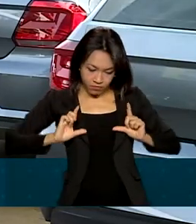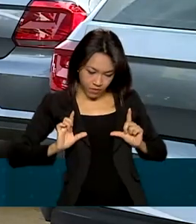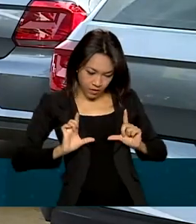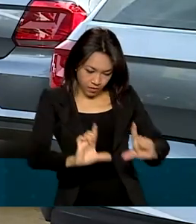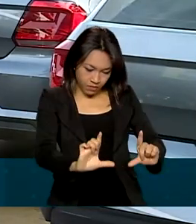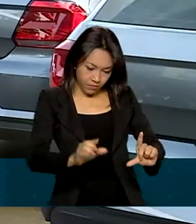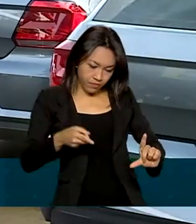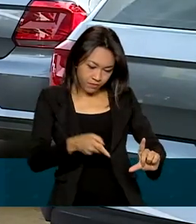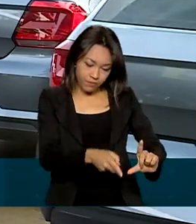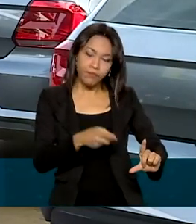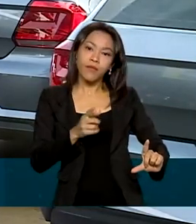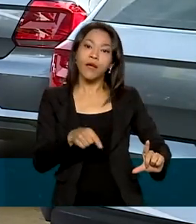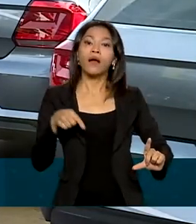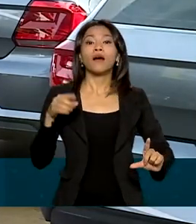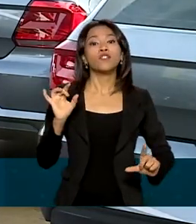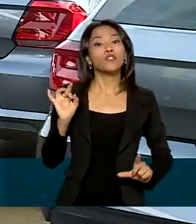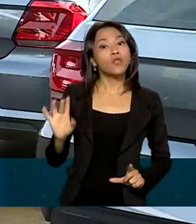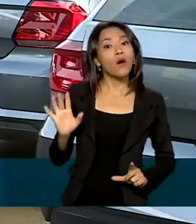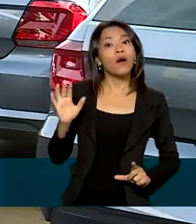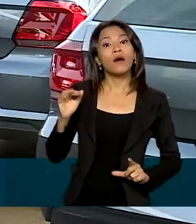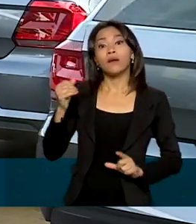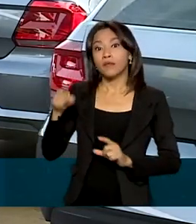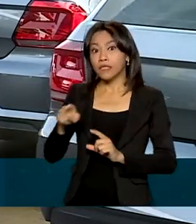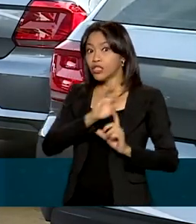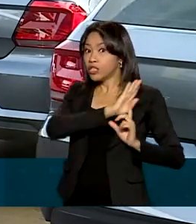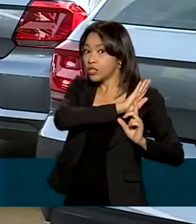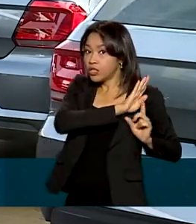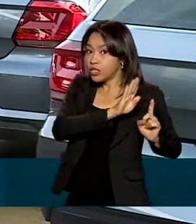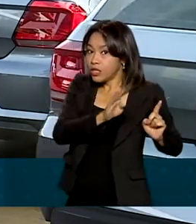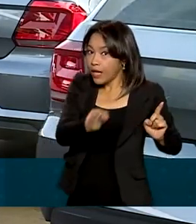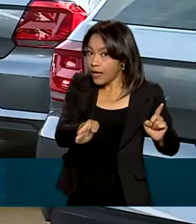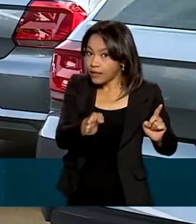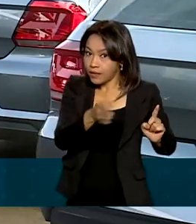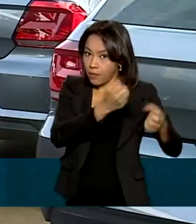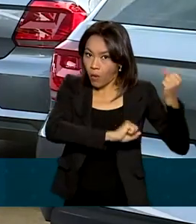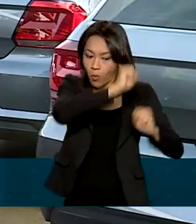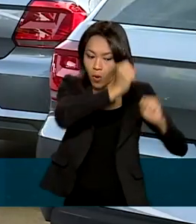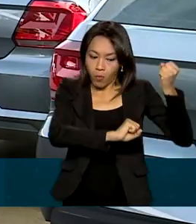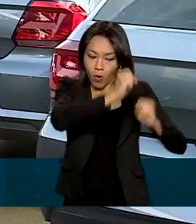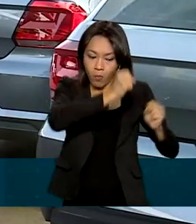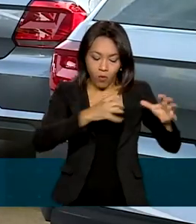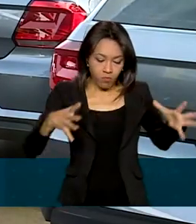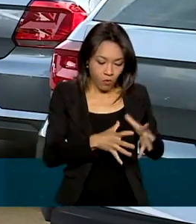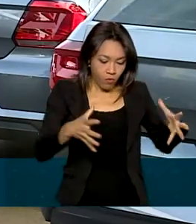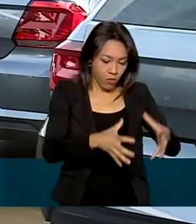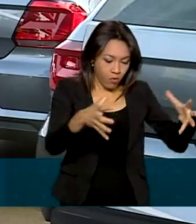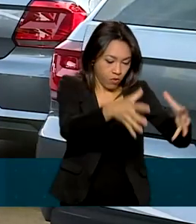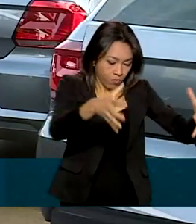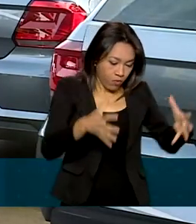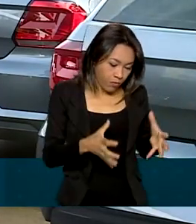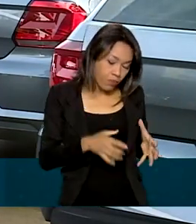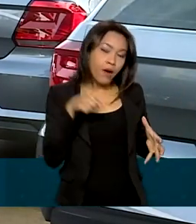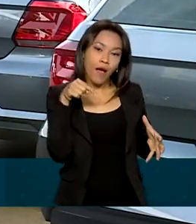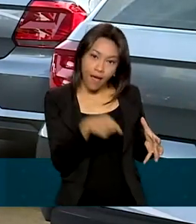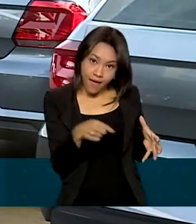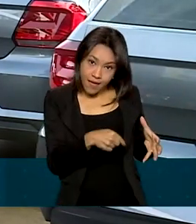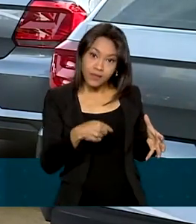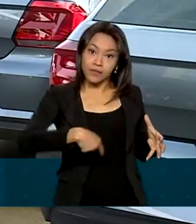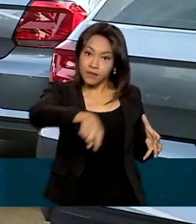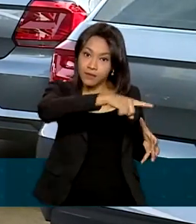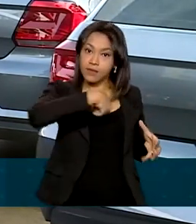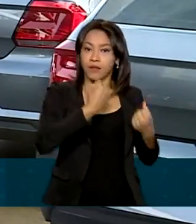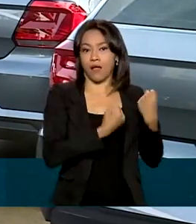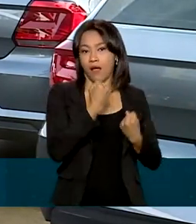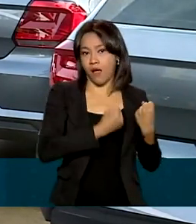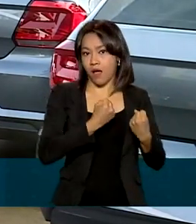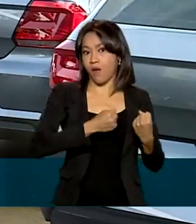A única exceção é para carros com venda direta das montadoras ou que ainda vão passar pela montagem da carroceria. Para esses veículos,